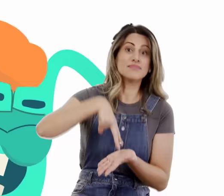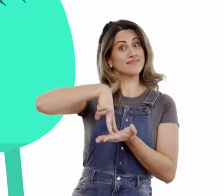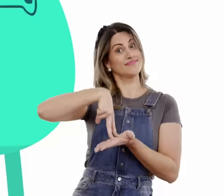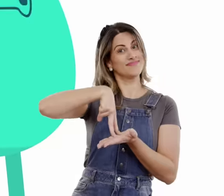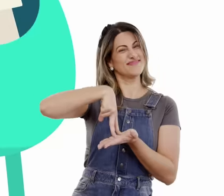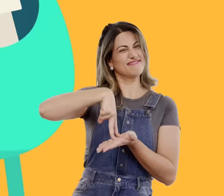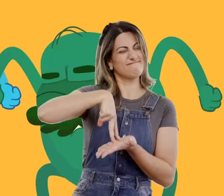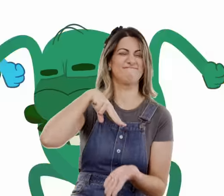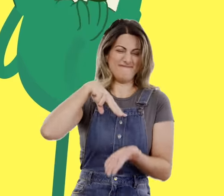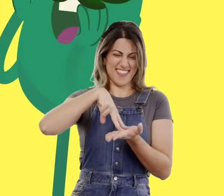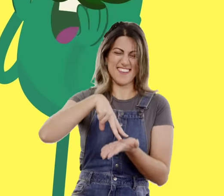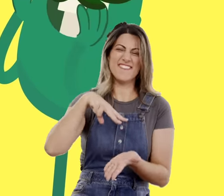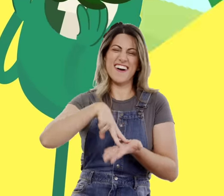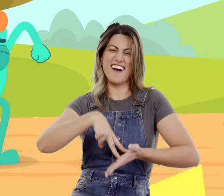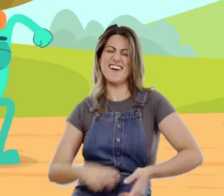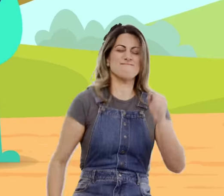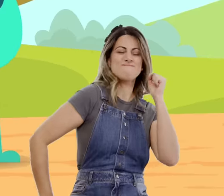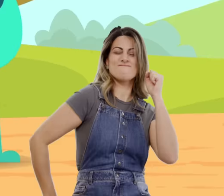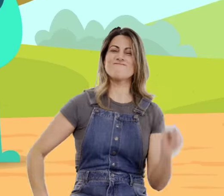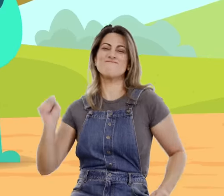Vivo, vivo